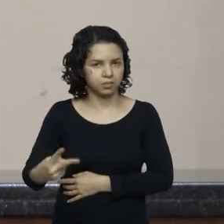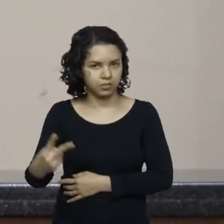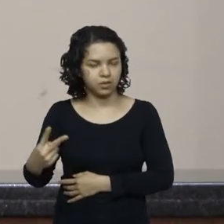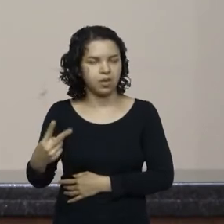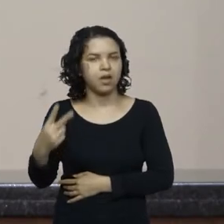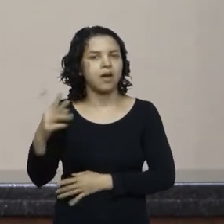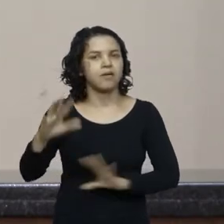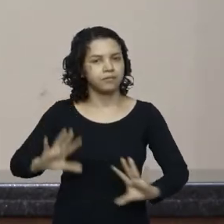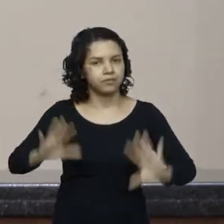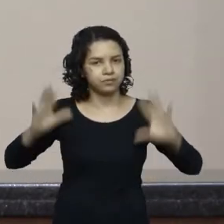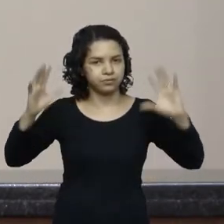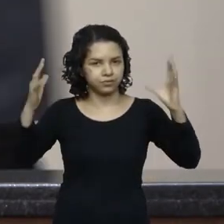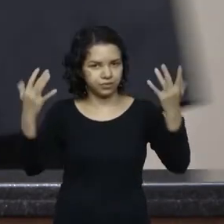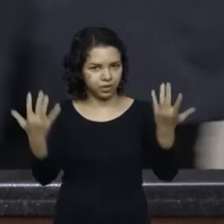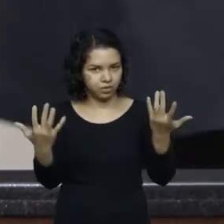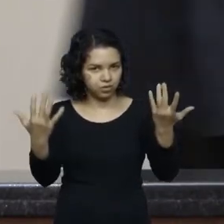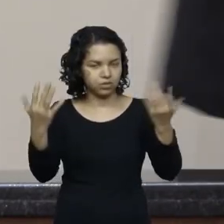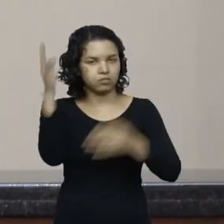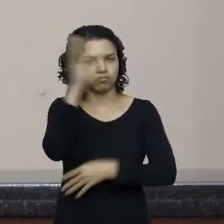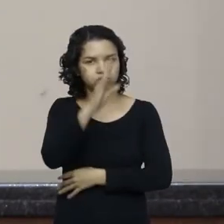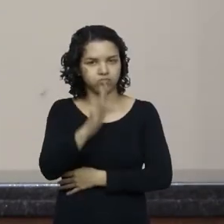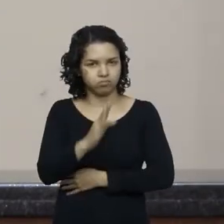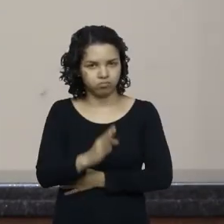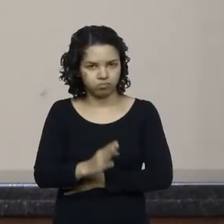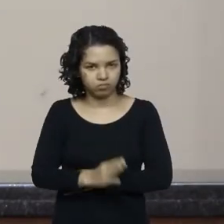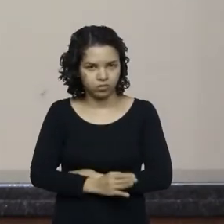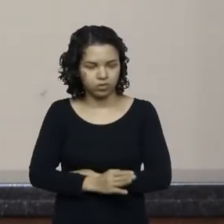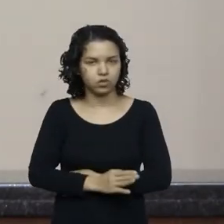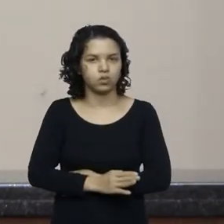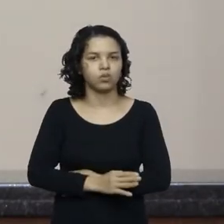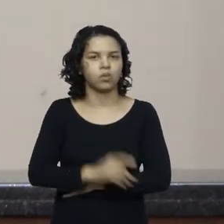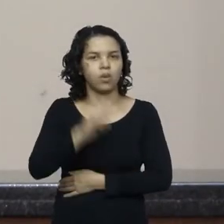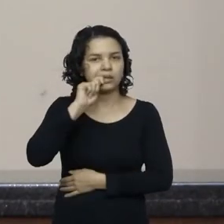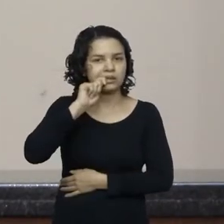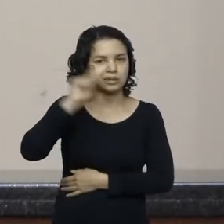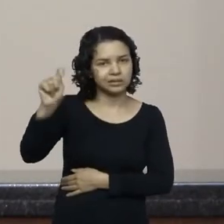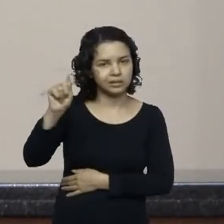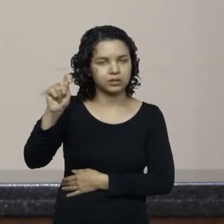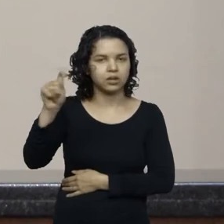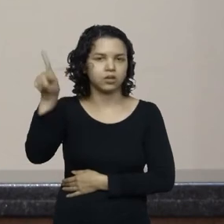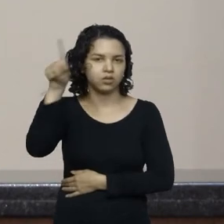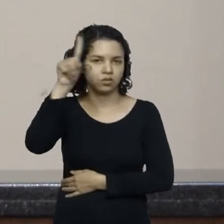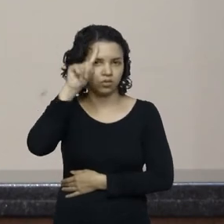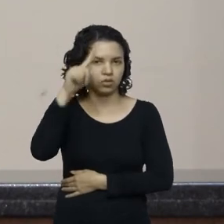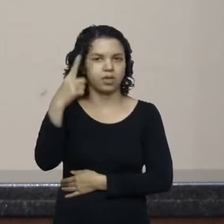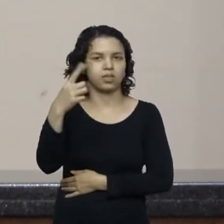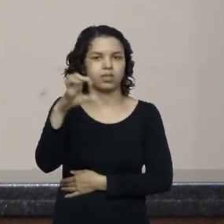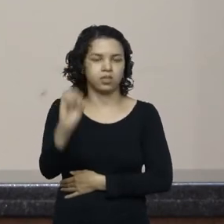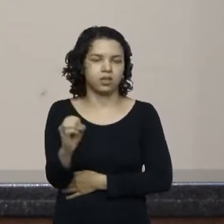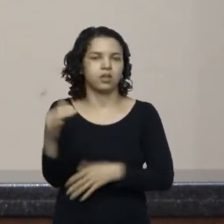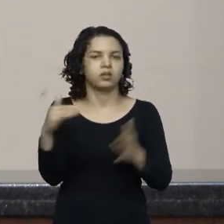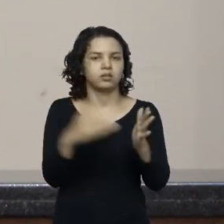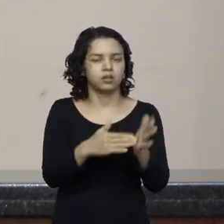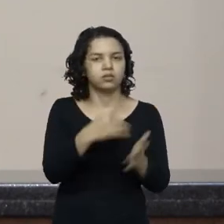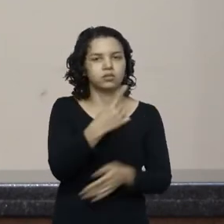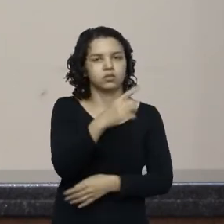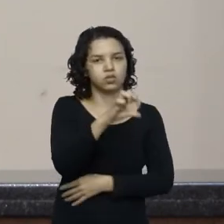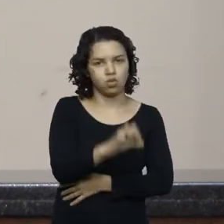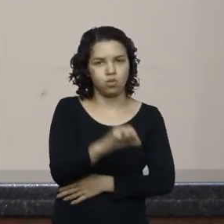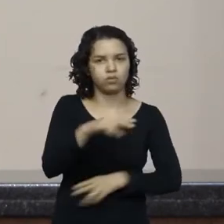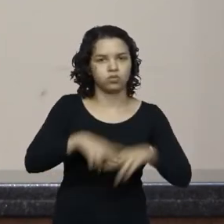nacional do pinhão que ocorrerá entre os dias 10 e 19 de junho no